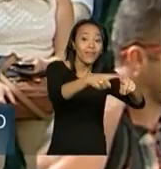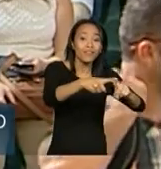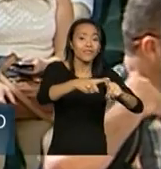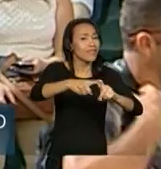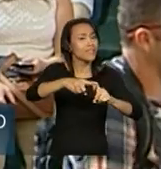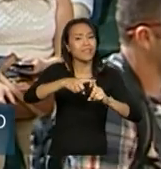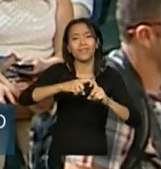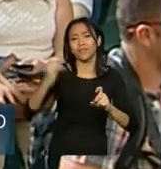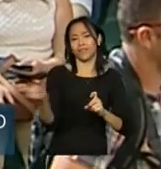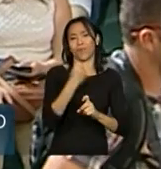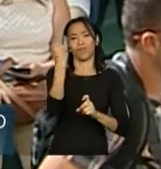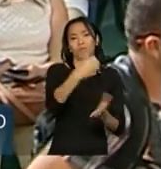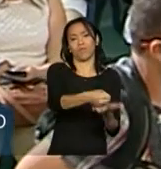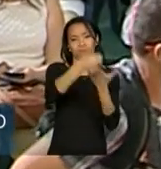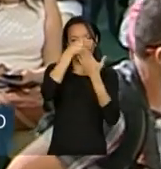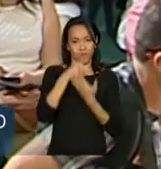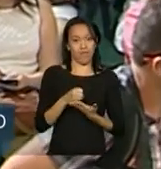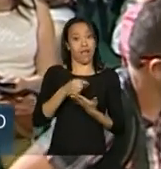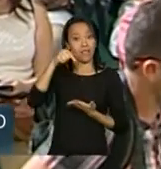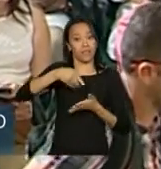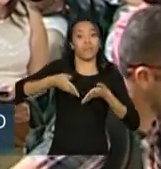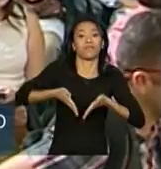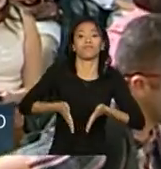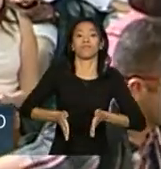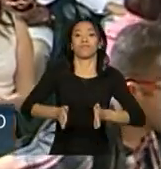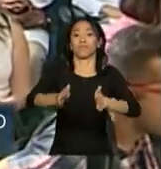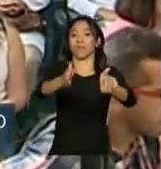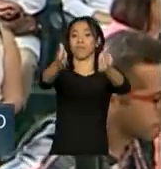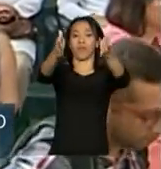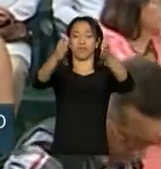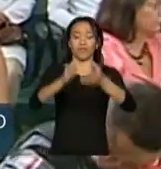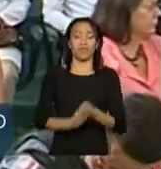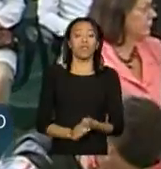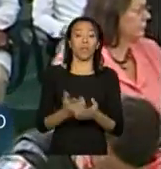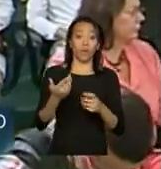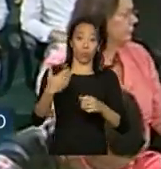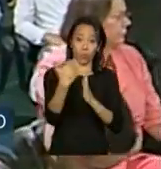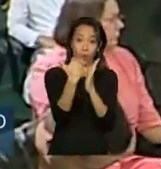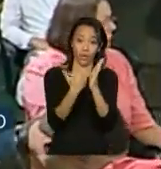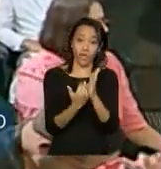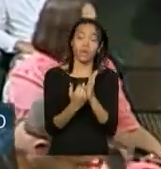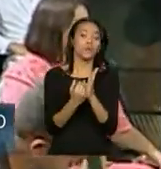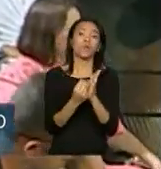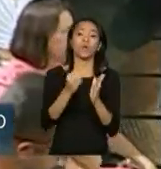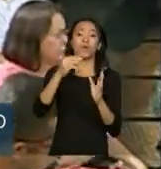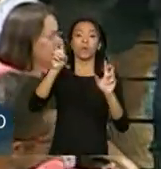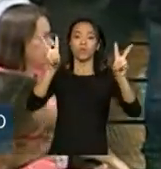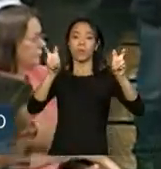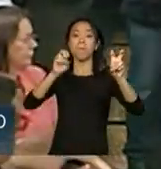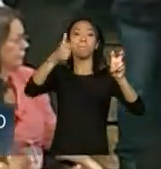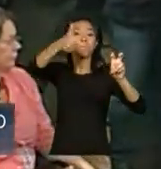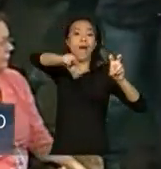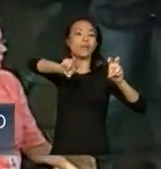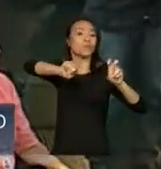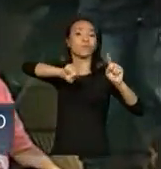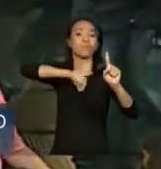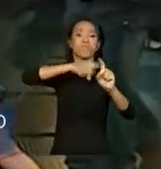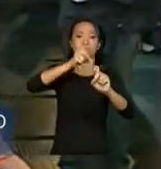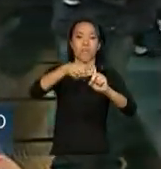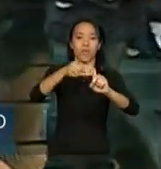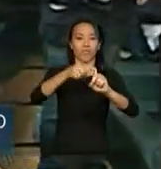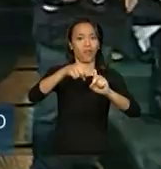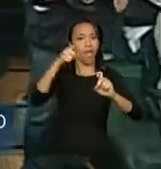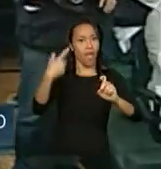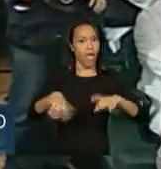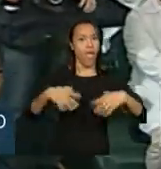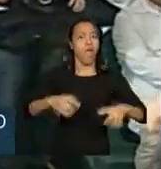caminhada. O programa Mais Médicos do governo federal é um passo bastante ousado, corajoso, por isso